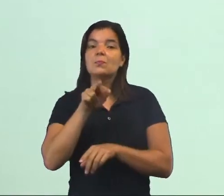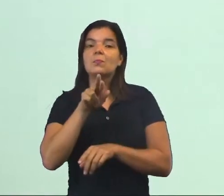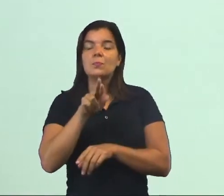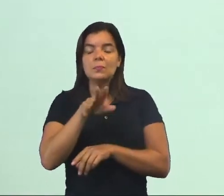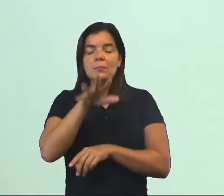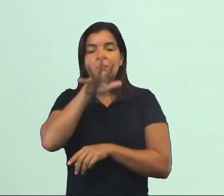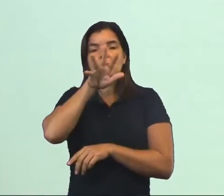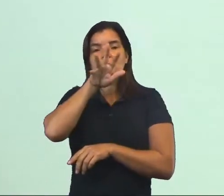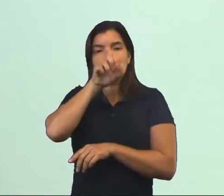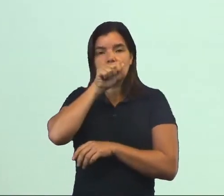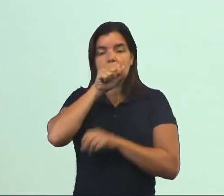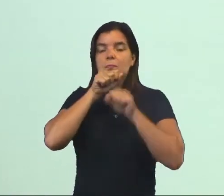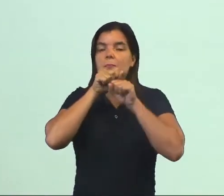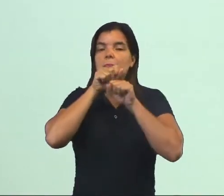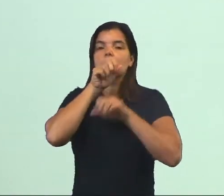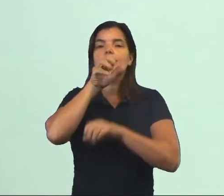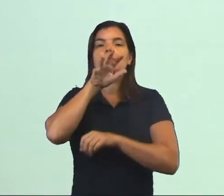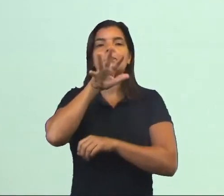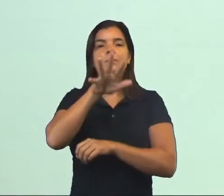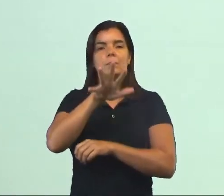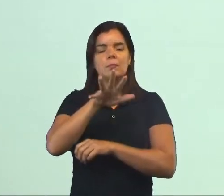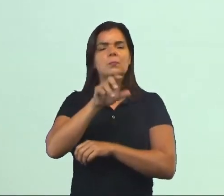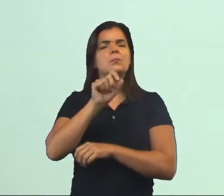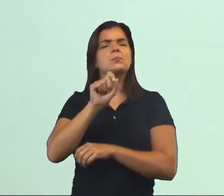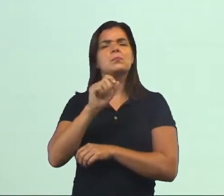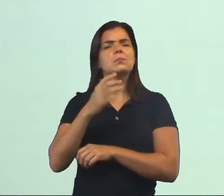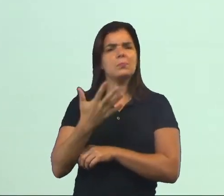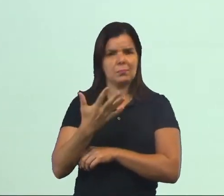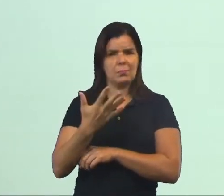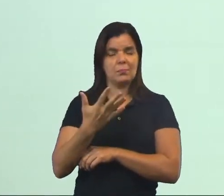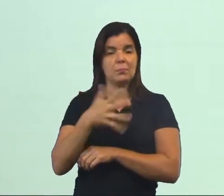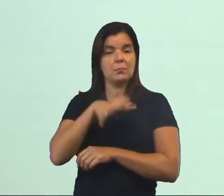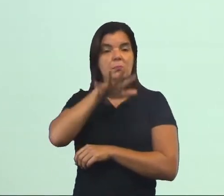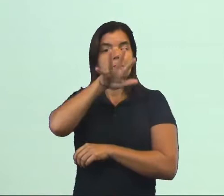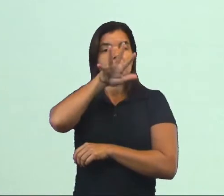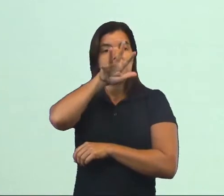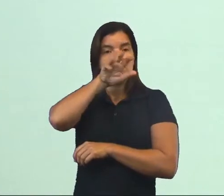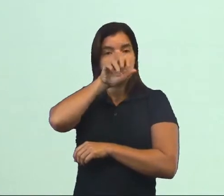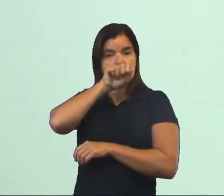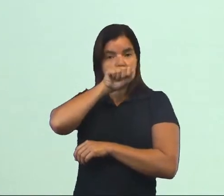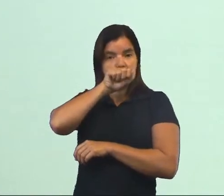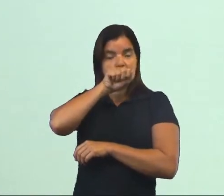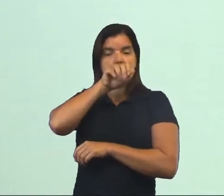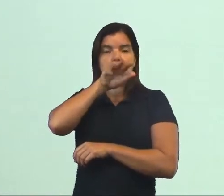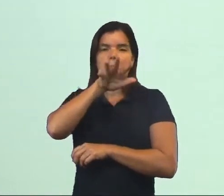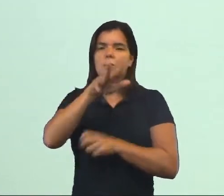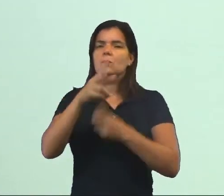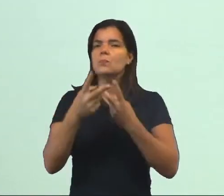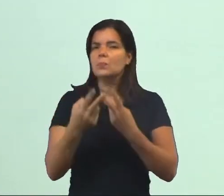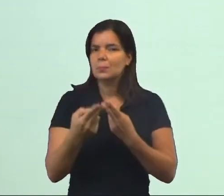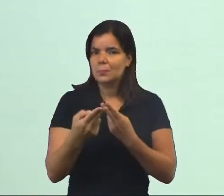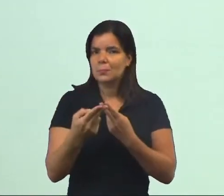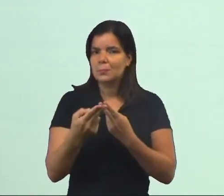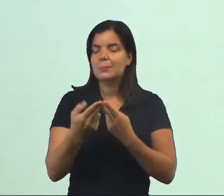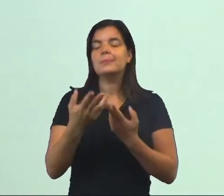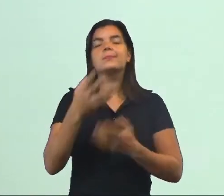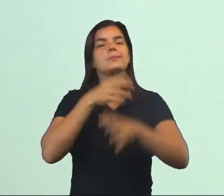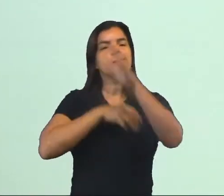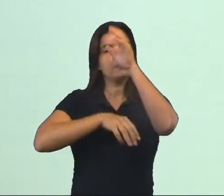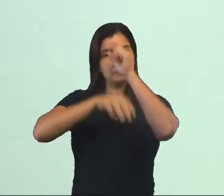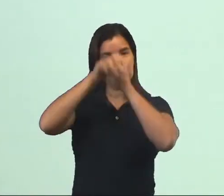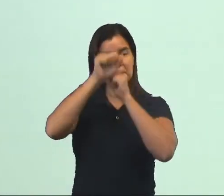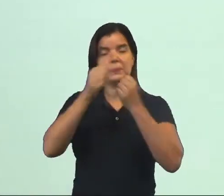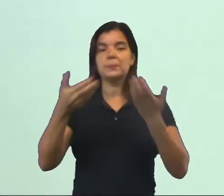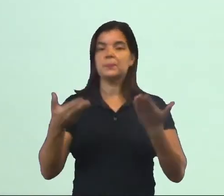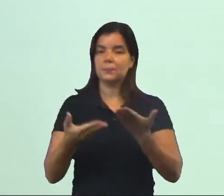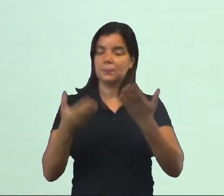eliminamos. O que será que sai? Será que respiramos e eliminamos o mesmo ar? Nós vamos aprender um pouco sobre